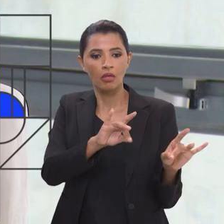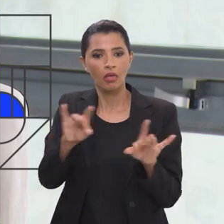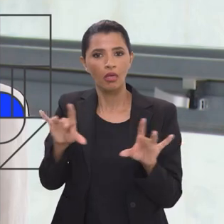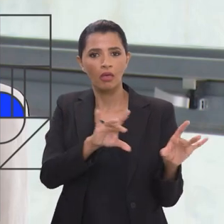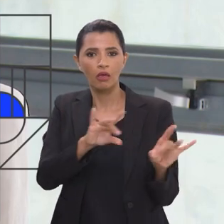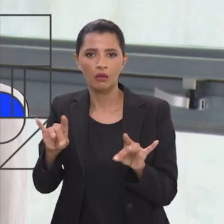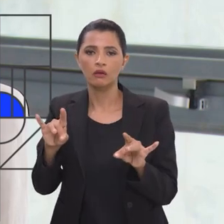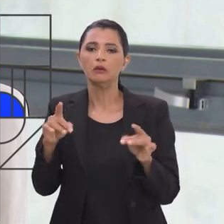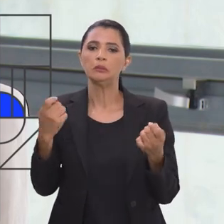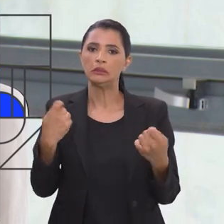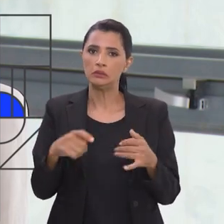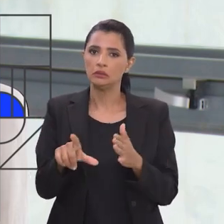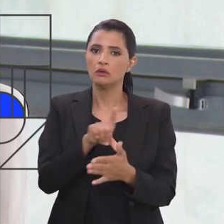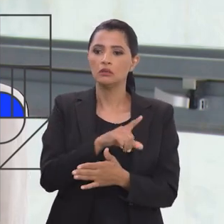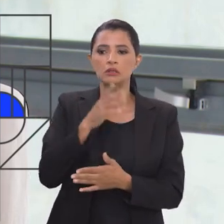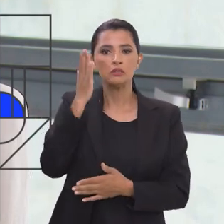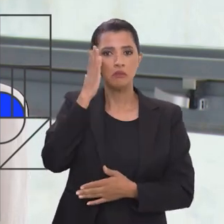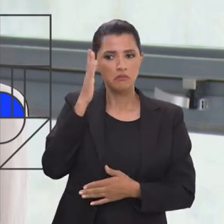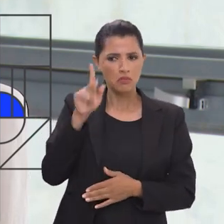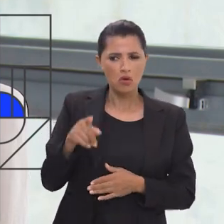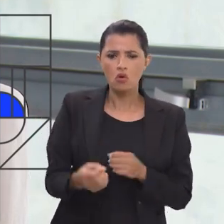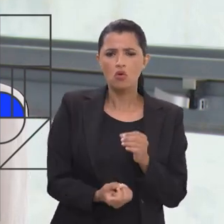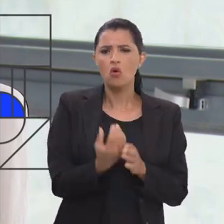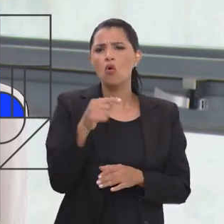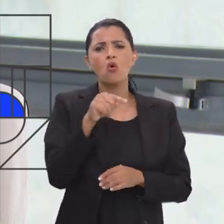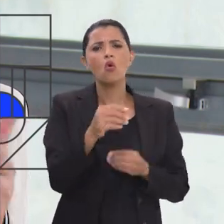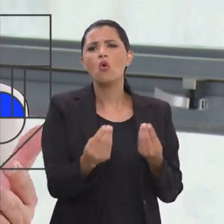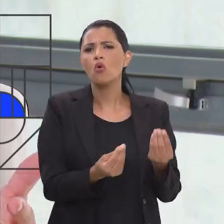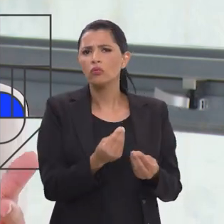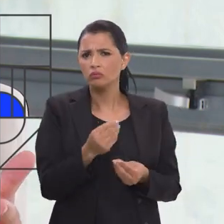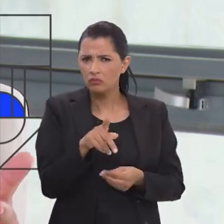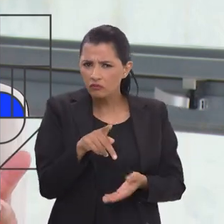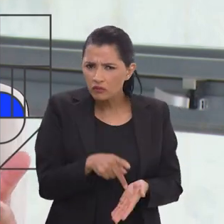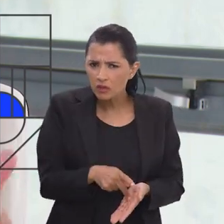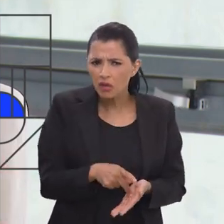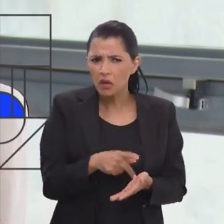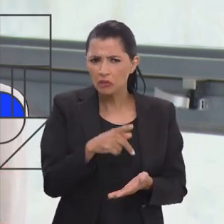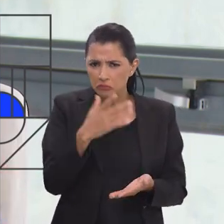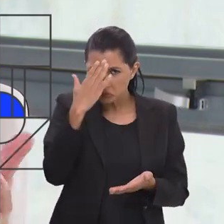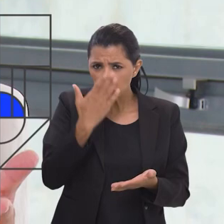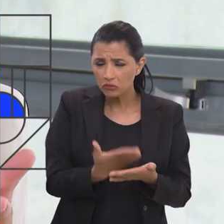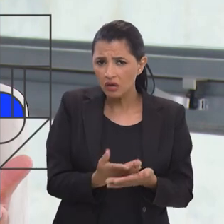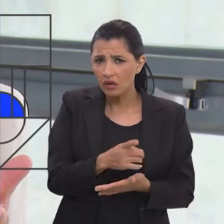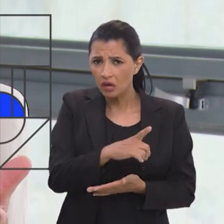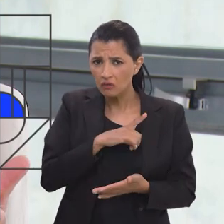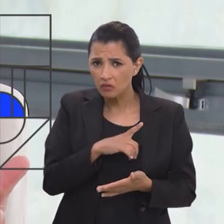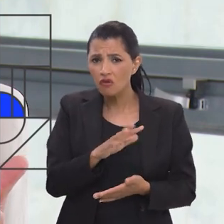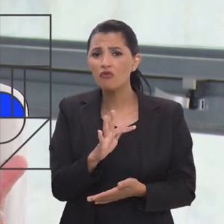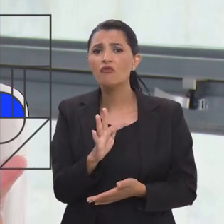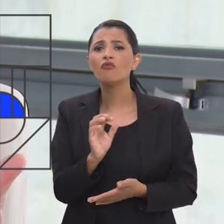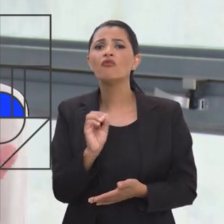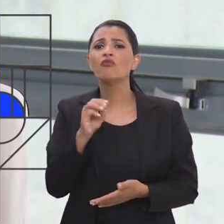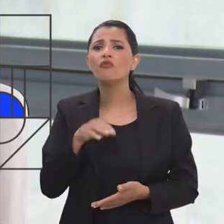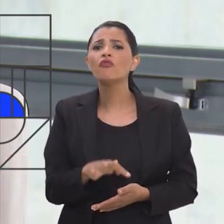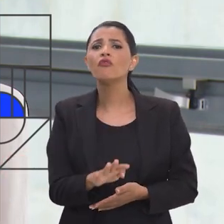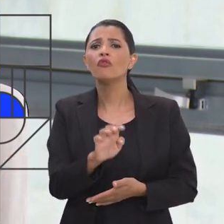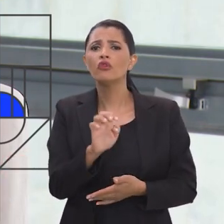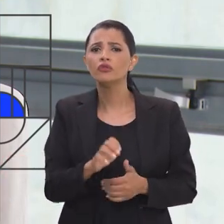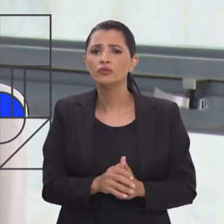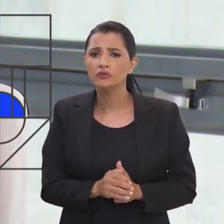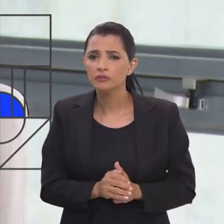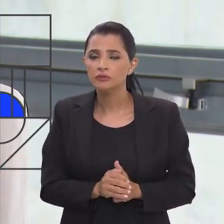compartilhar uma notícia ela precisa saber qual é a origem daquilo tem uma fonte confiável né